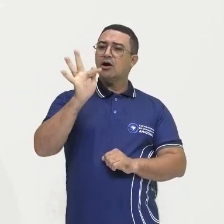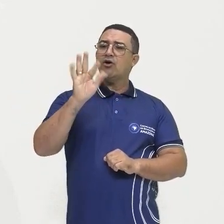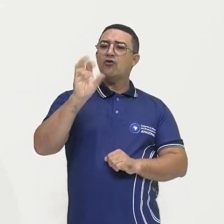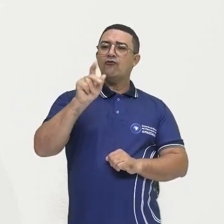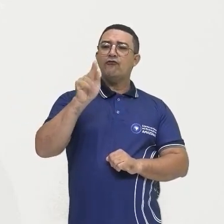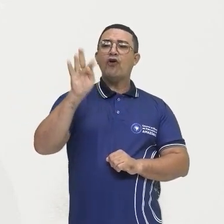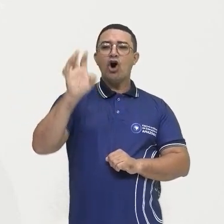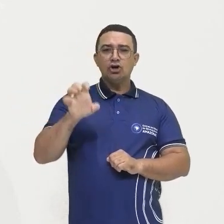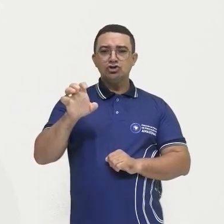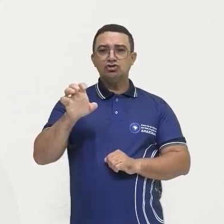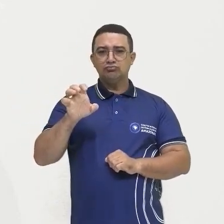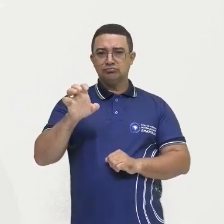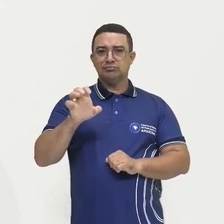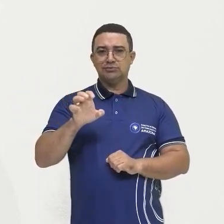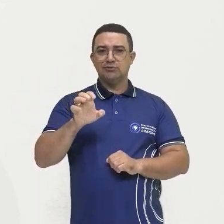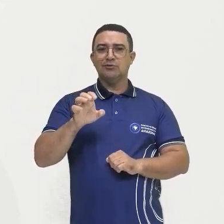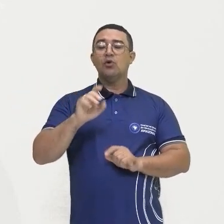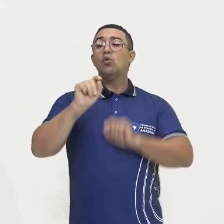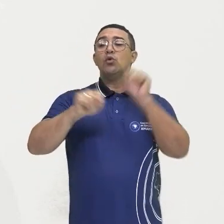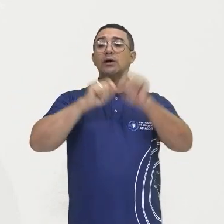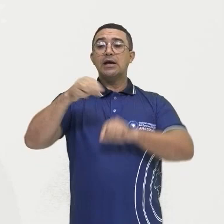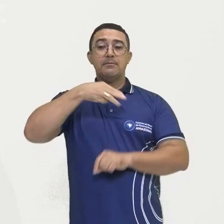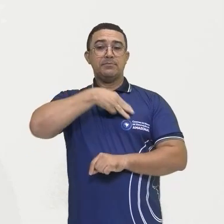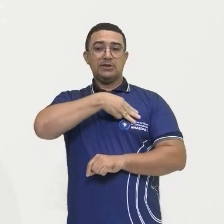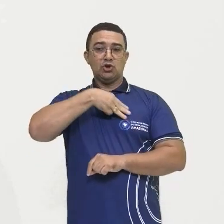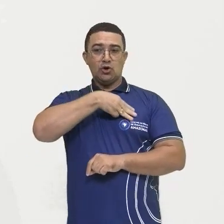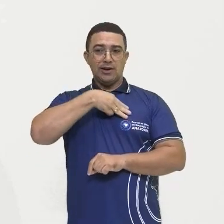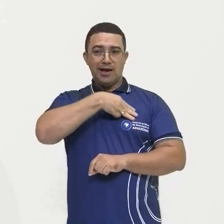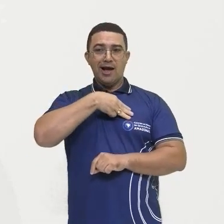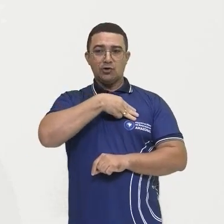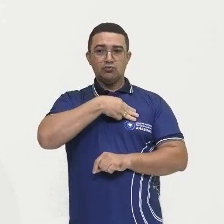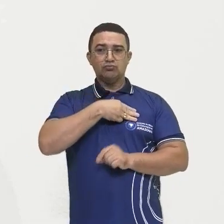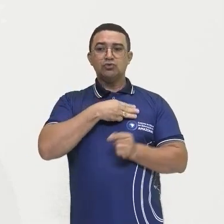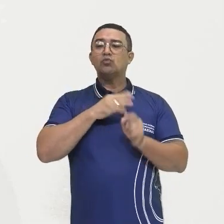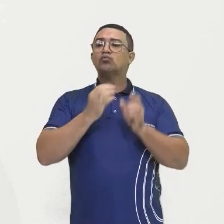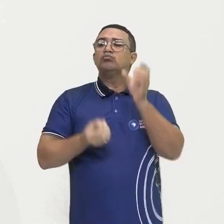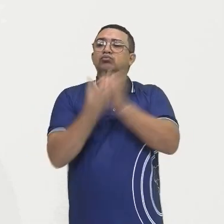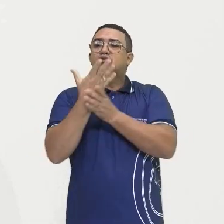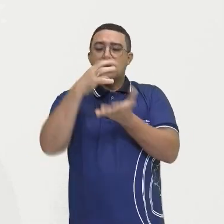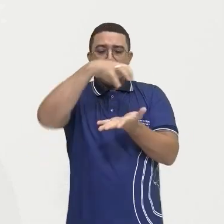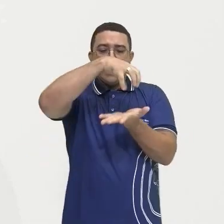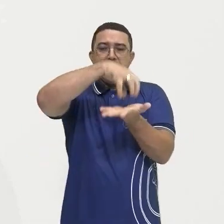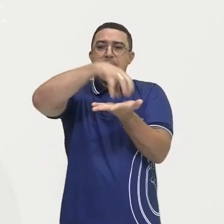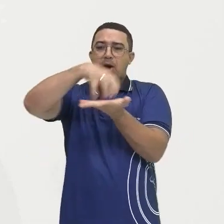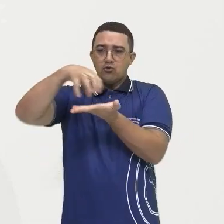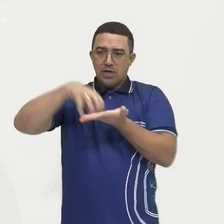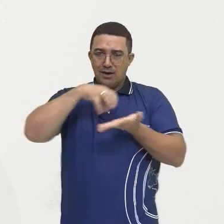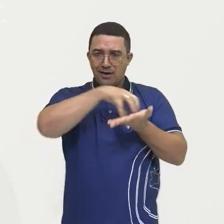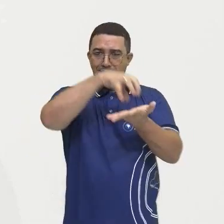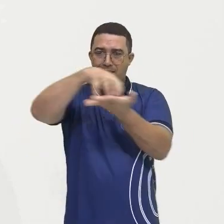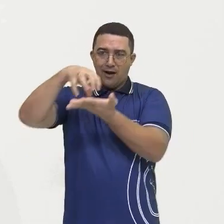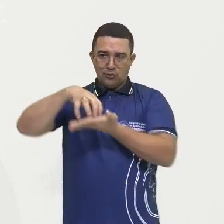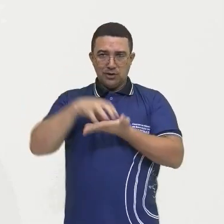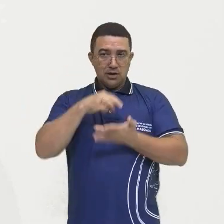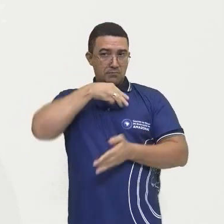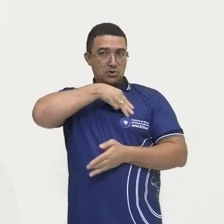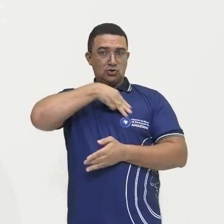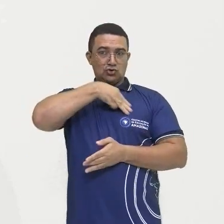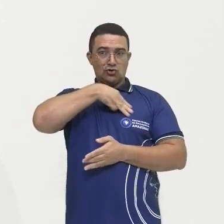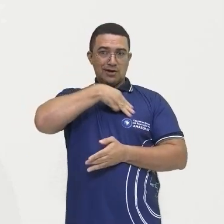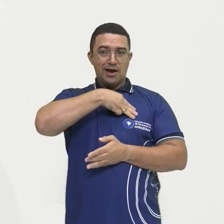Onde os carmelitas, eles vão ali criar a aldeia missionária de Manaus, ou o lugar da Barra, né?